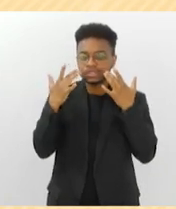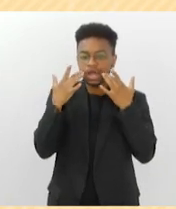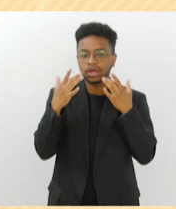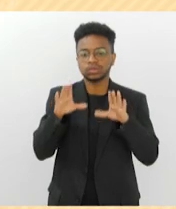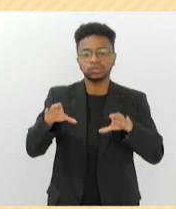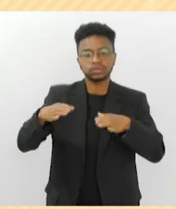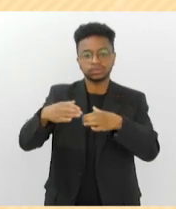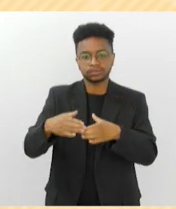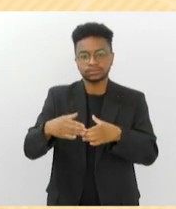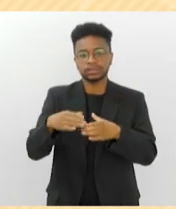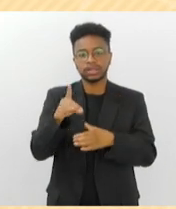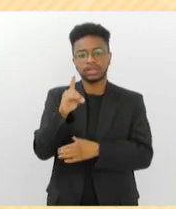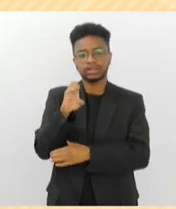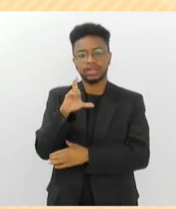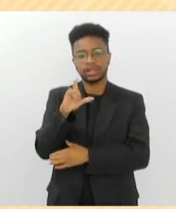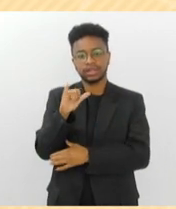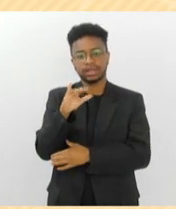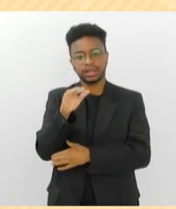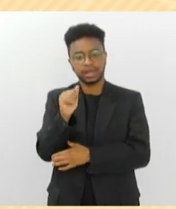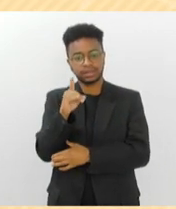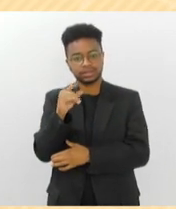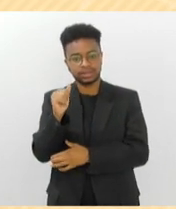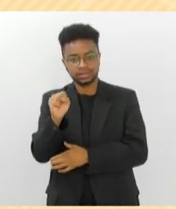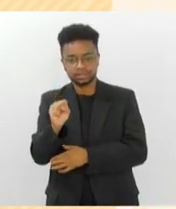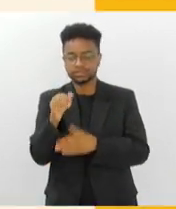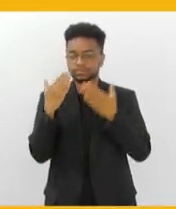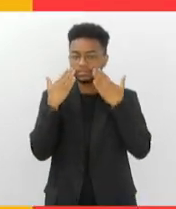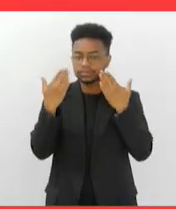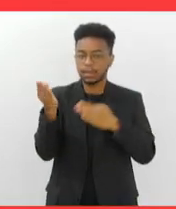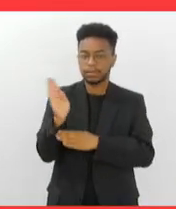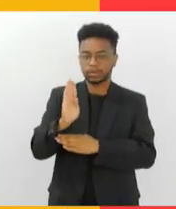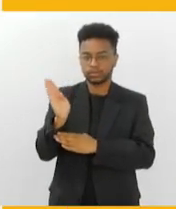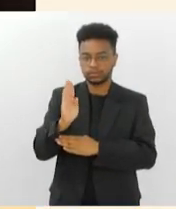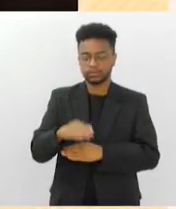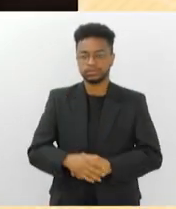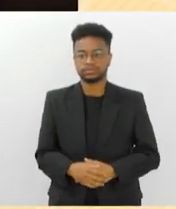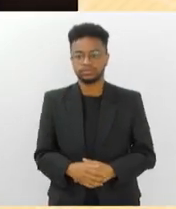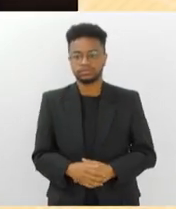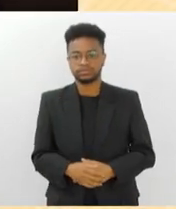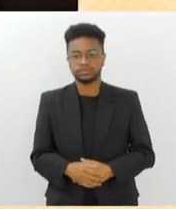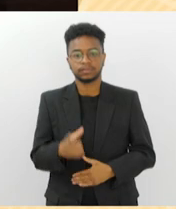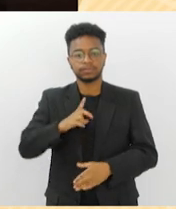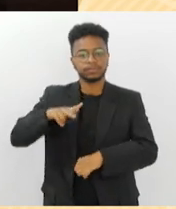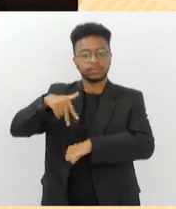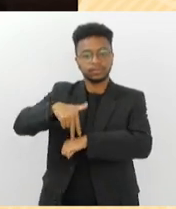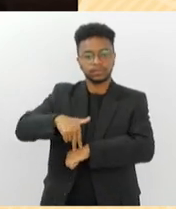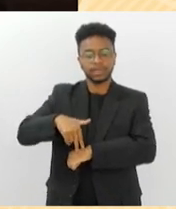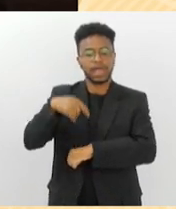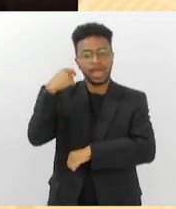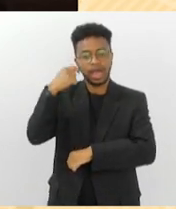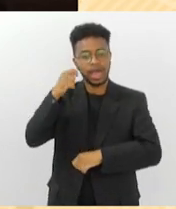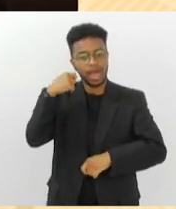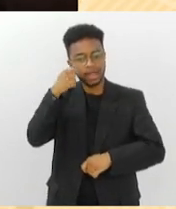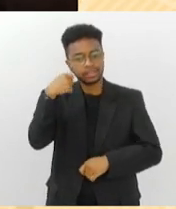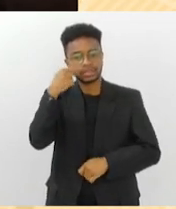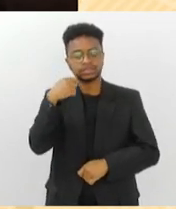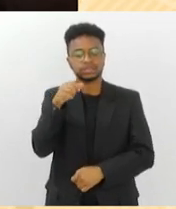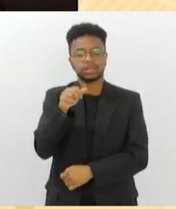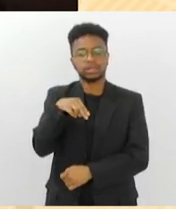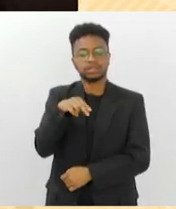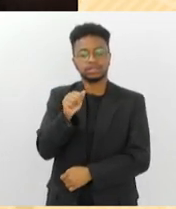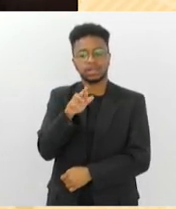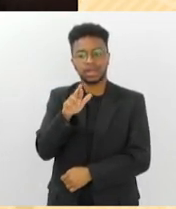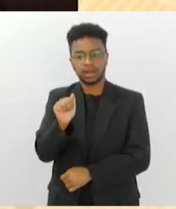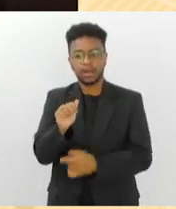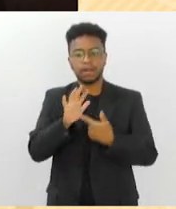coletivo Delicadas Criaturas está em cartaz em Botafogo. No palco, a atriz Nara Keiserman interpreta a